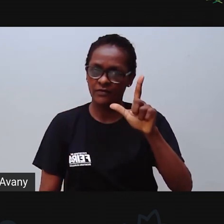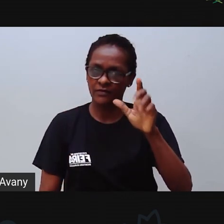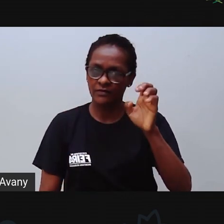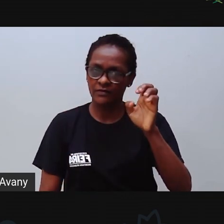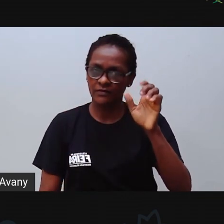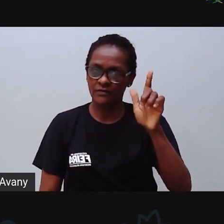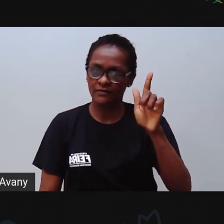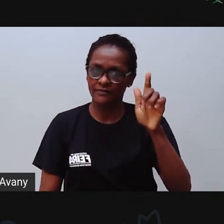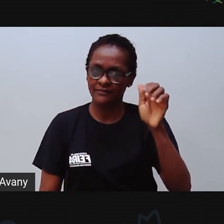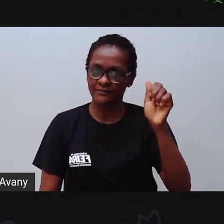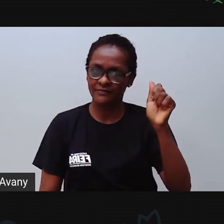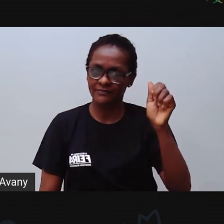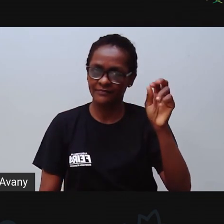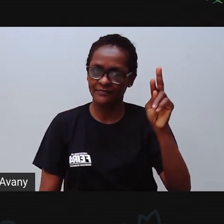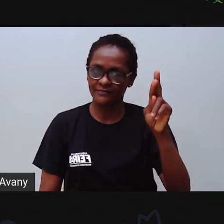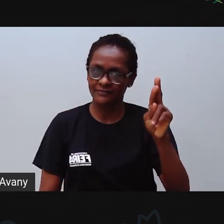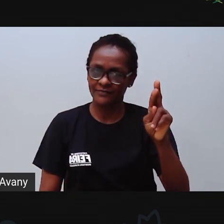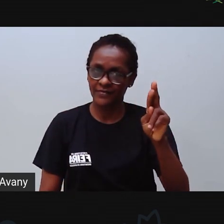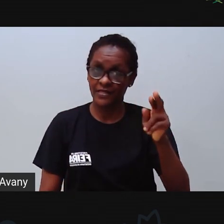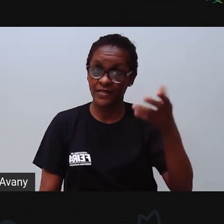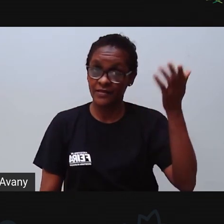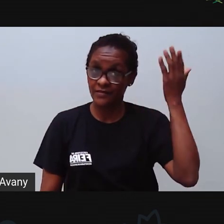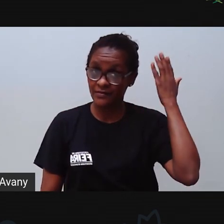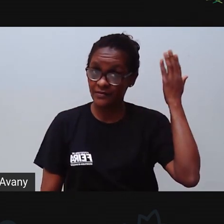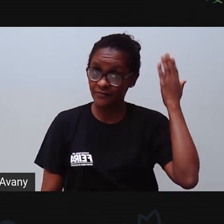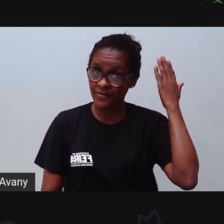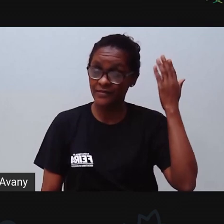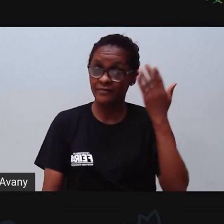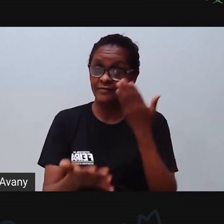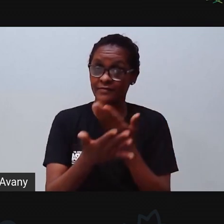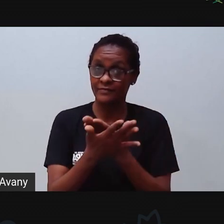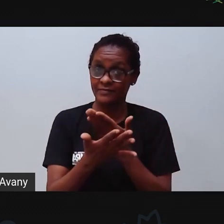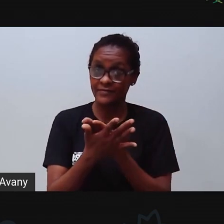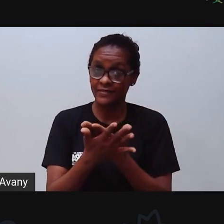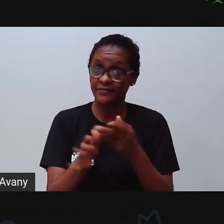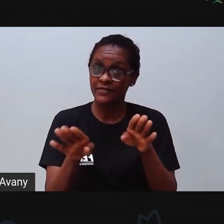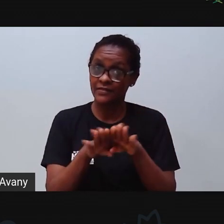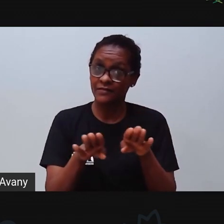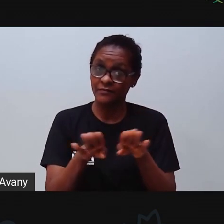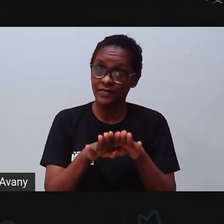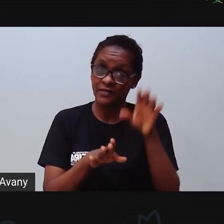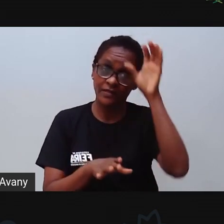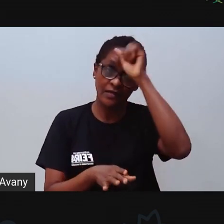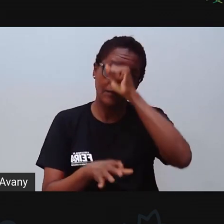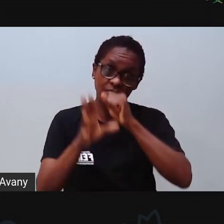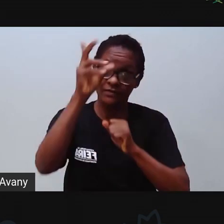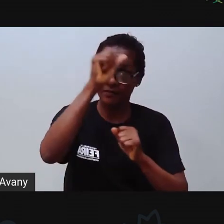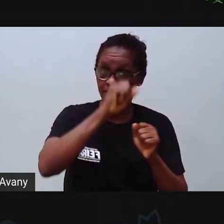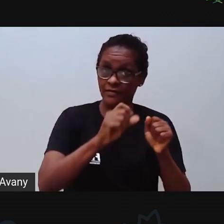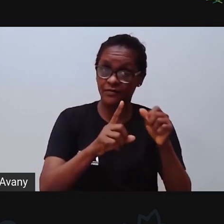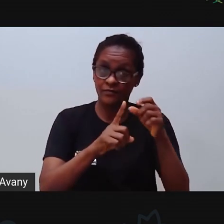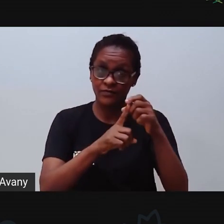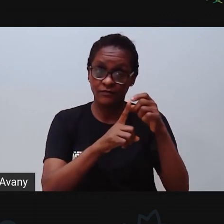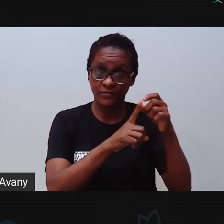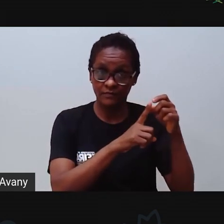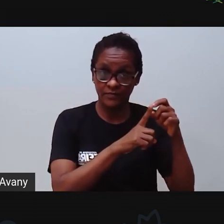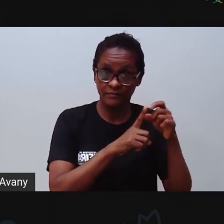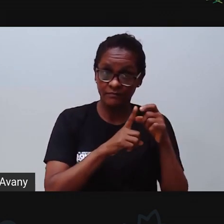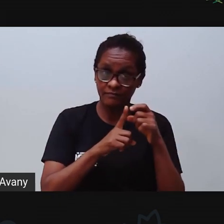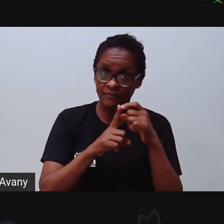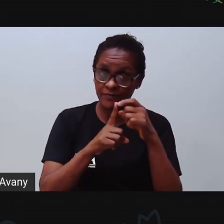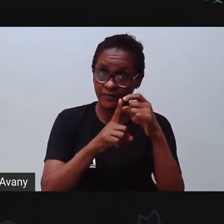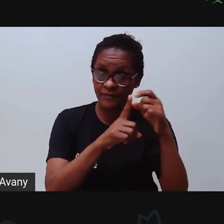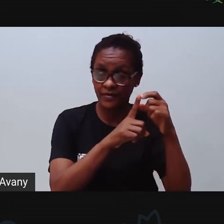aprendemos também alguns sinais da língua de sinais. Nós também vimos o alfabeto em livros, não foi? Vocês estão praticando aí?